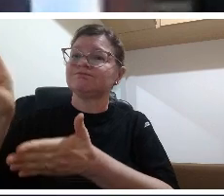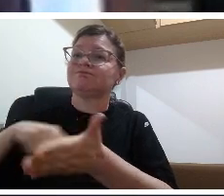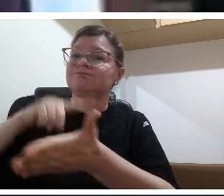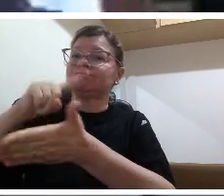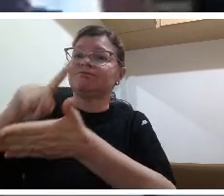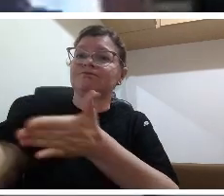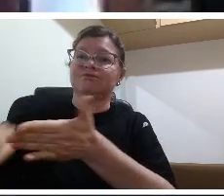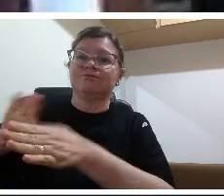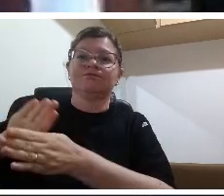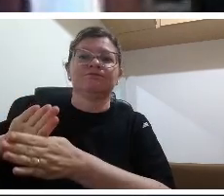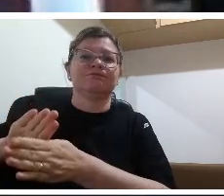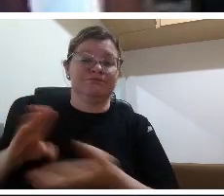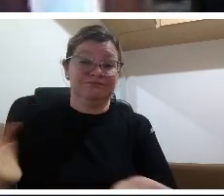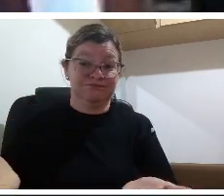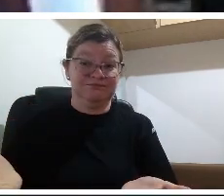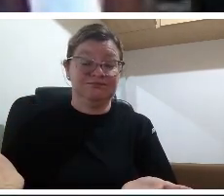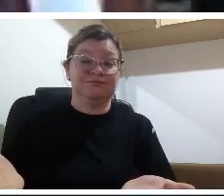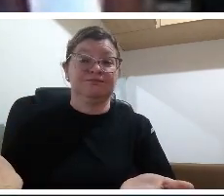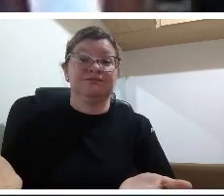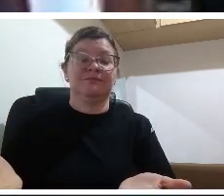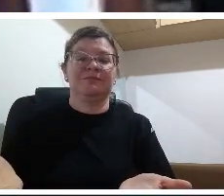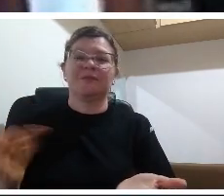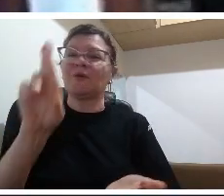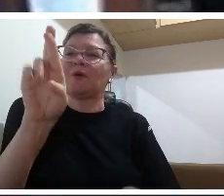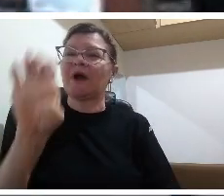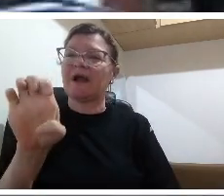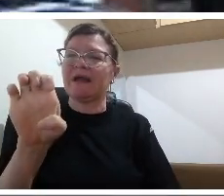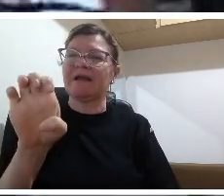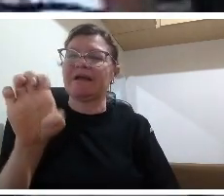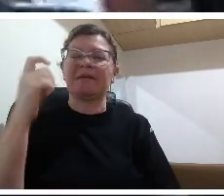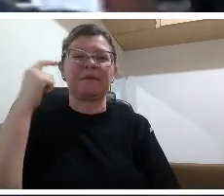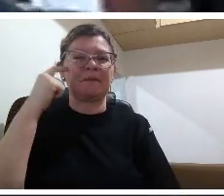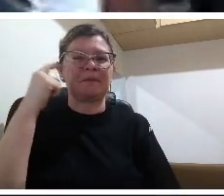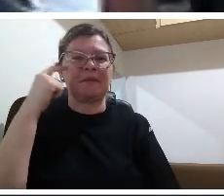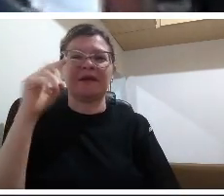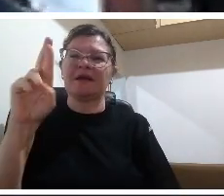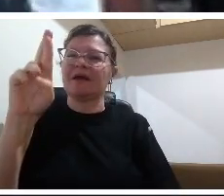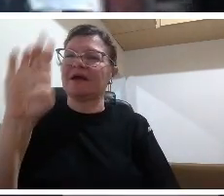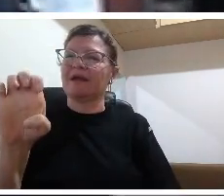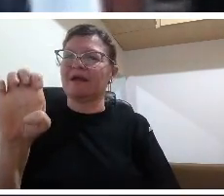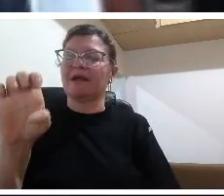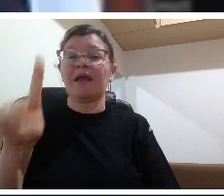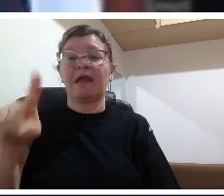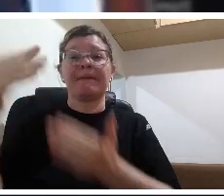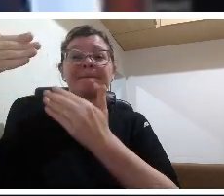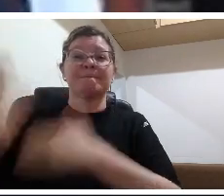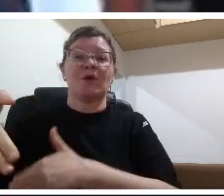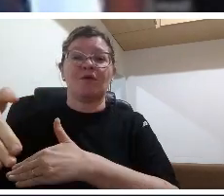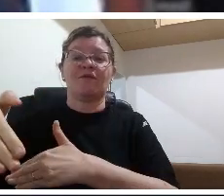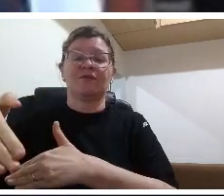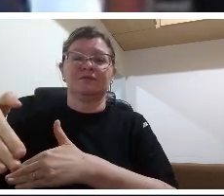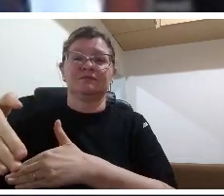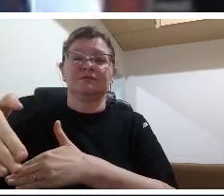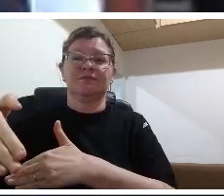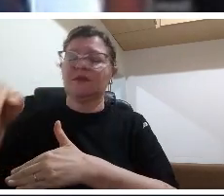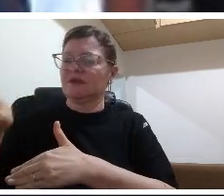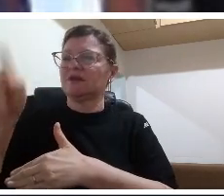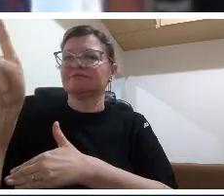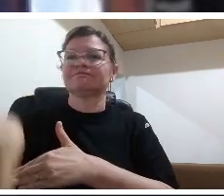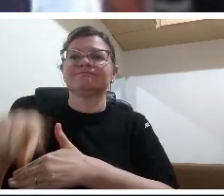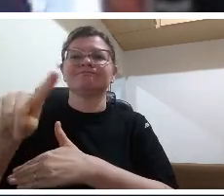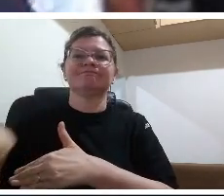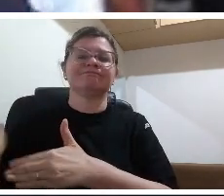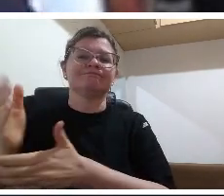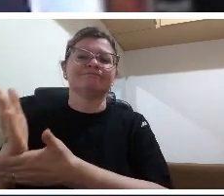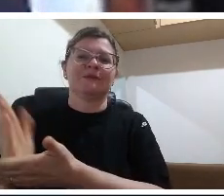aprovado então o reprovar faz referência não a avaliação mas a prova e eu